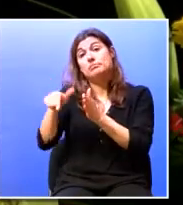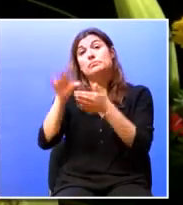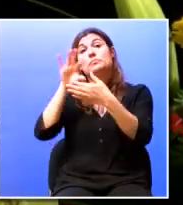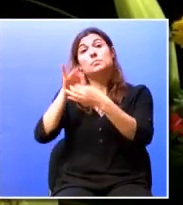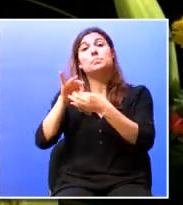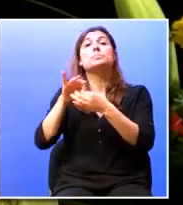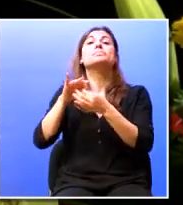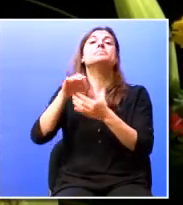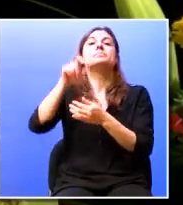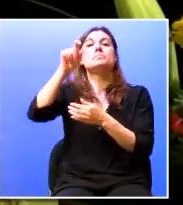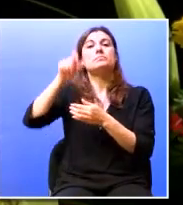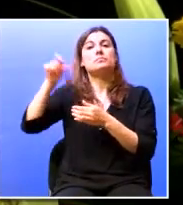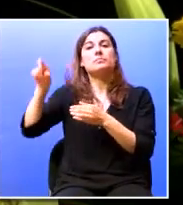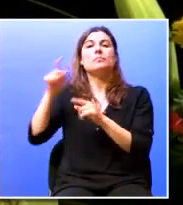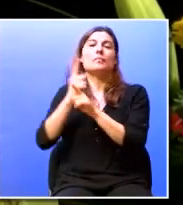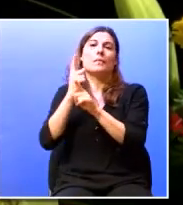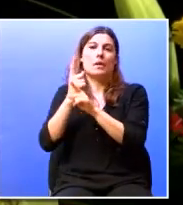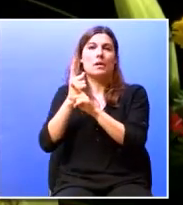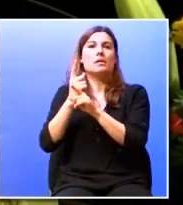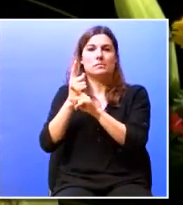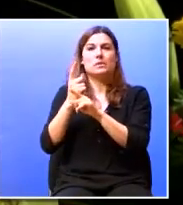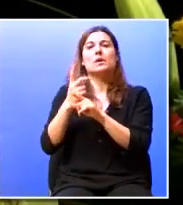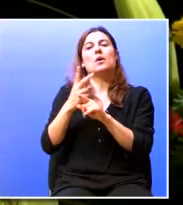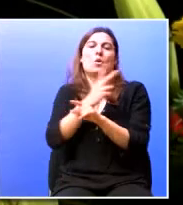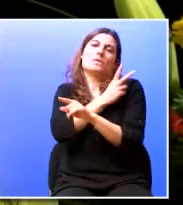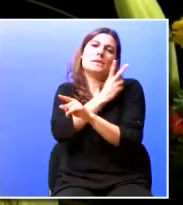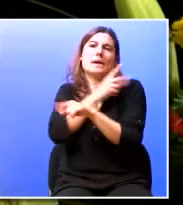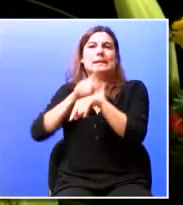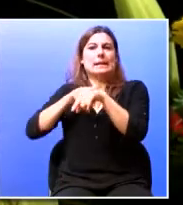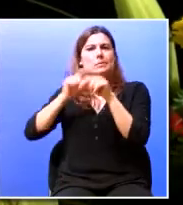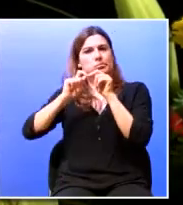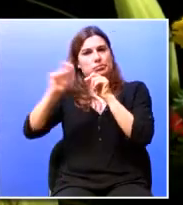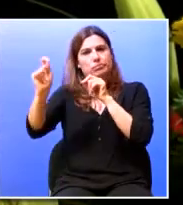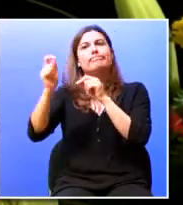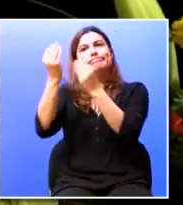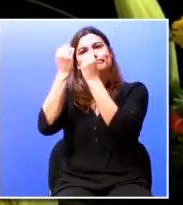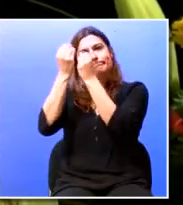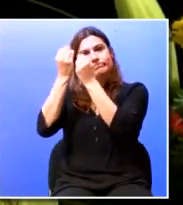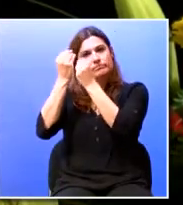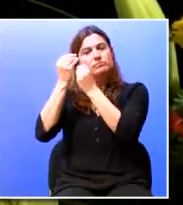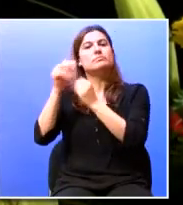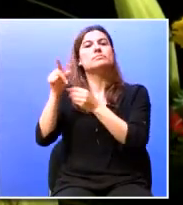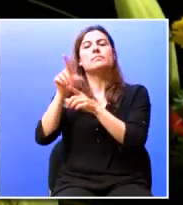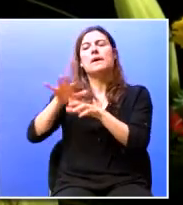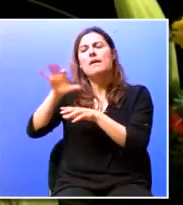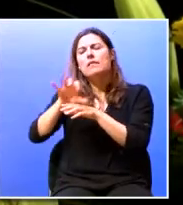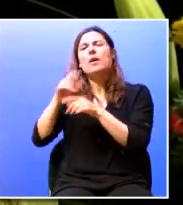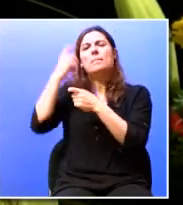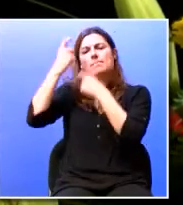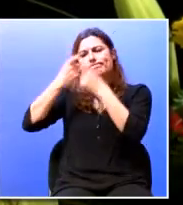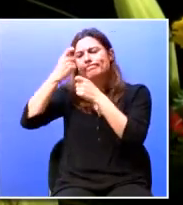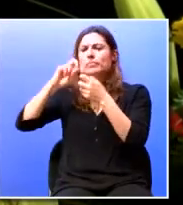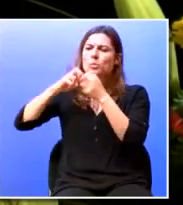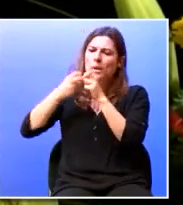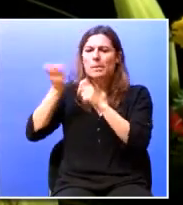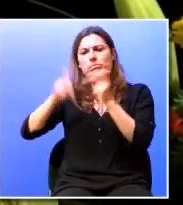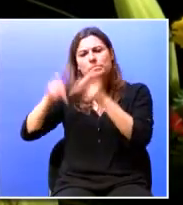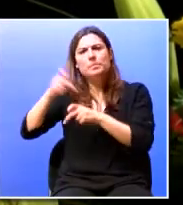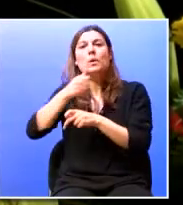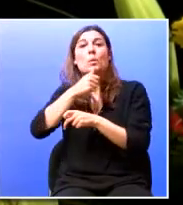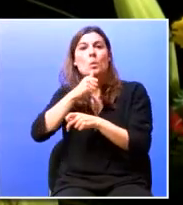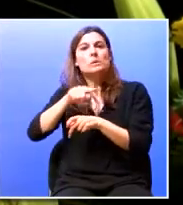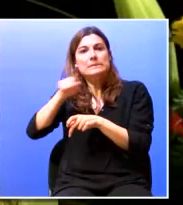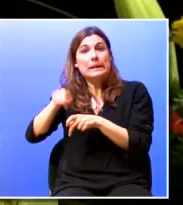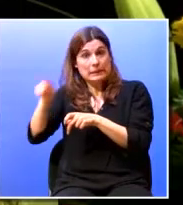aquilo que na academia, na universidade, se desenvolve e o modo como se reflete sobre esses problemas e o